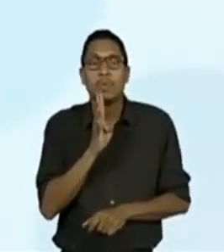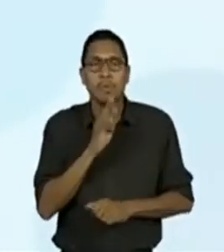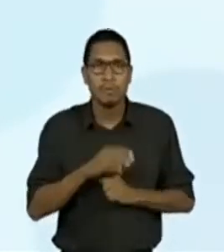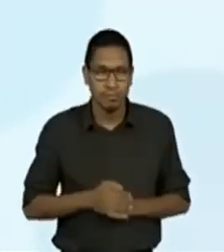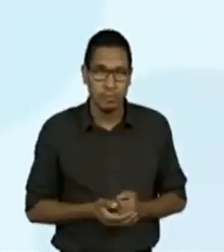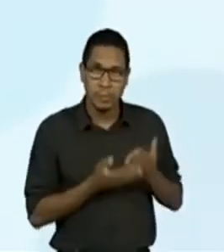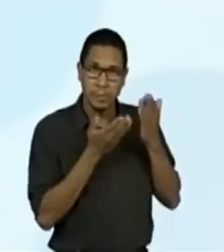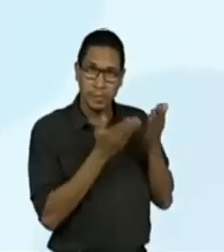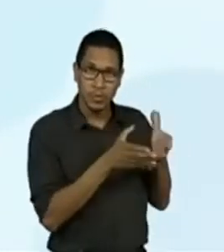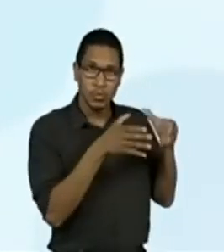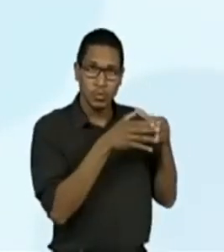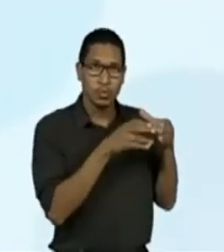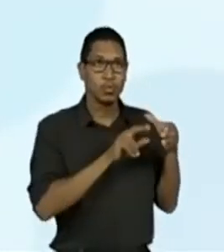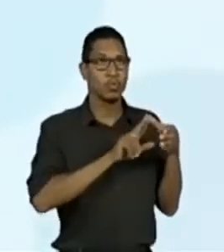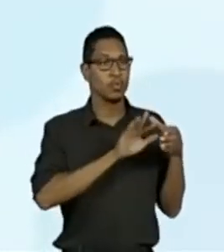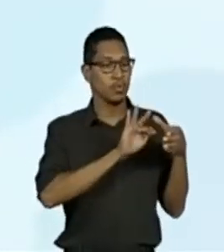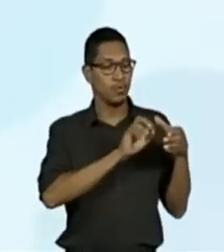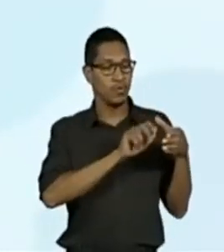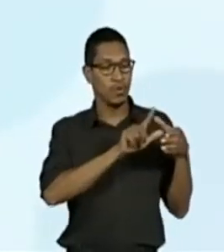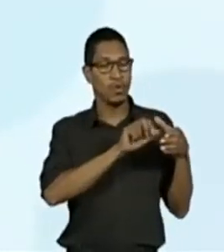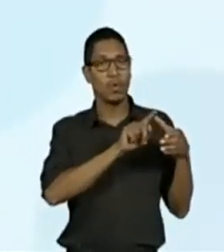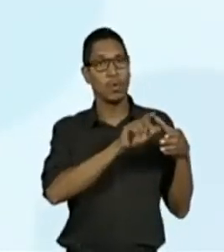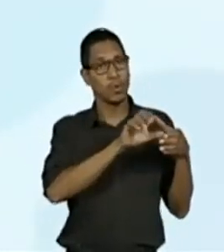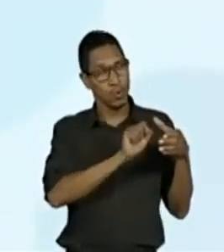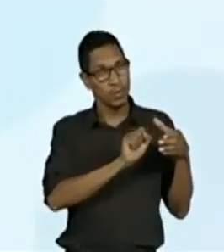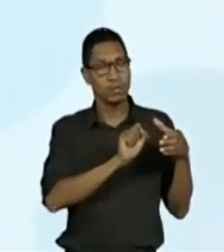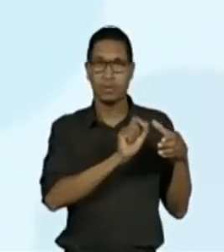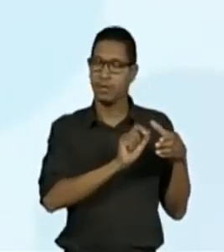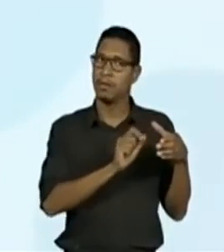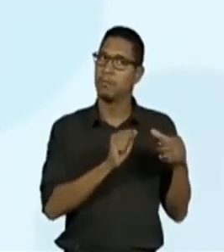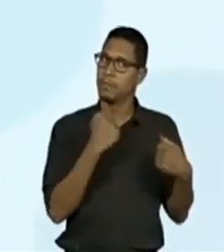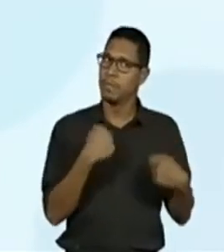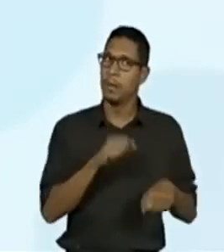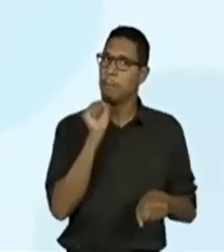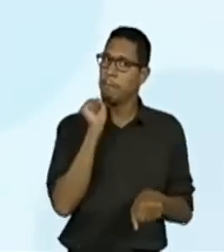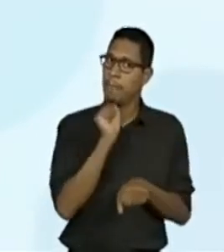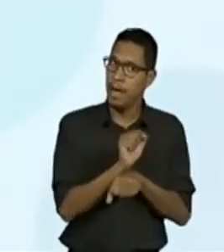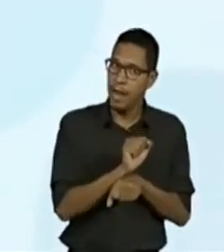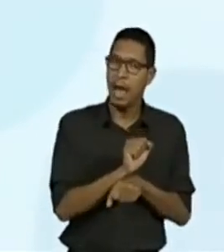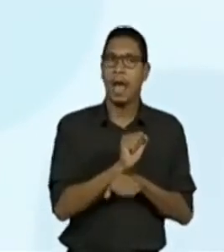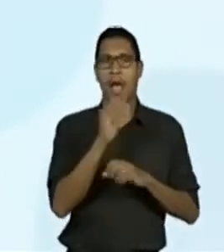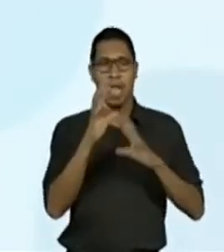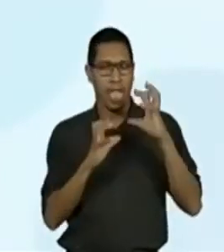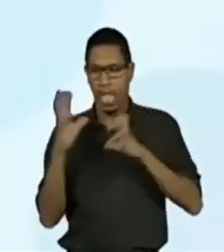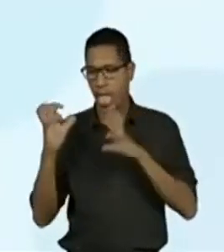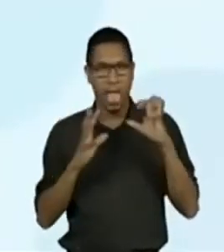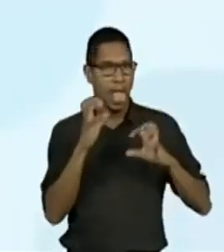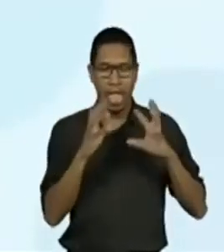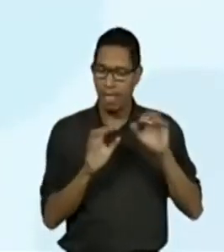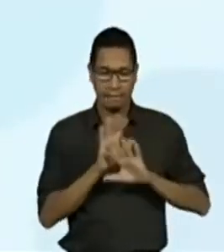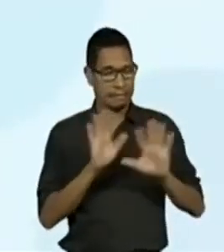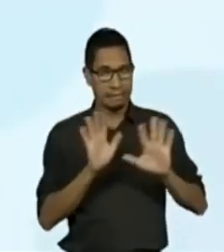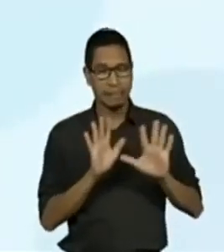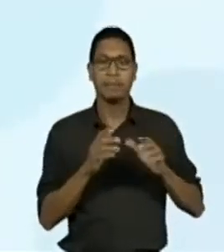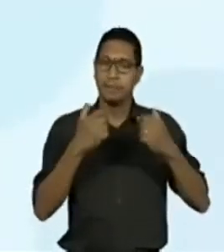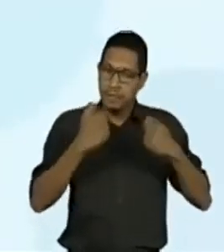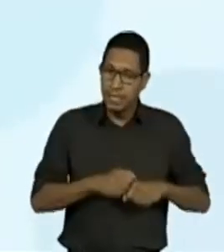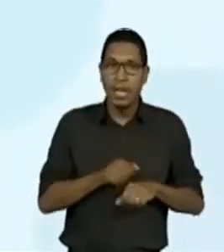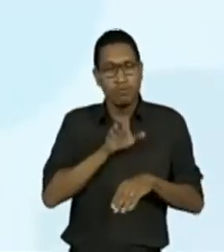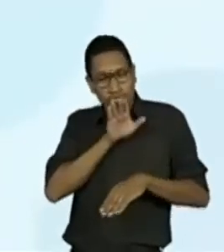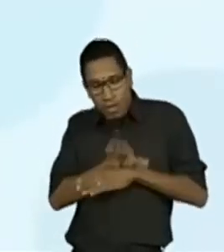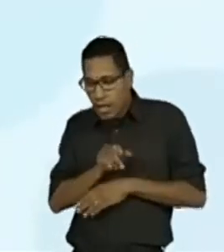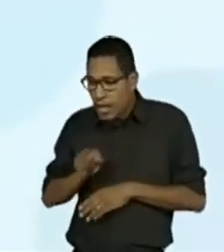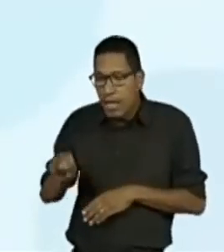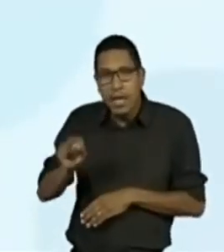cientista devem parar de brigar e estudar para ajudar as pessoas a se proteger.